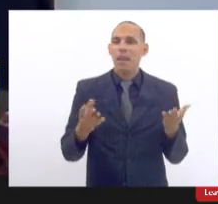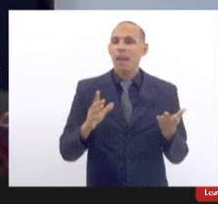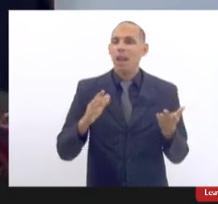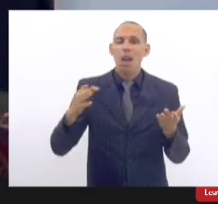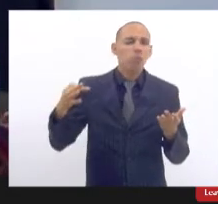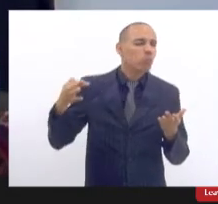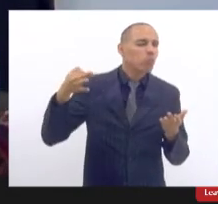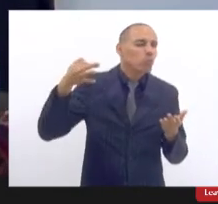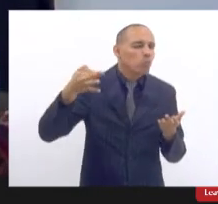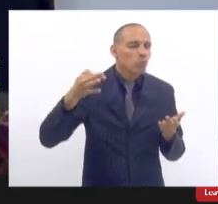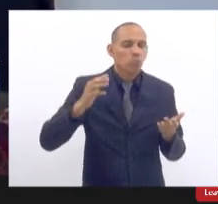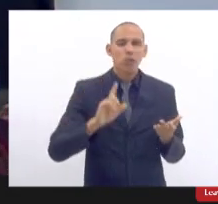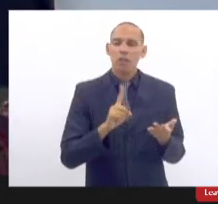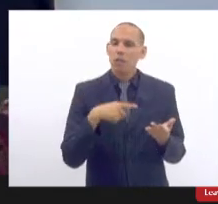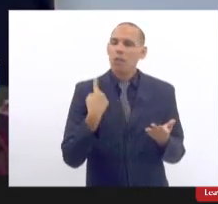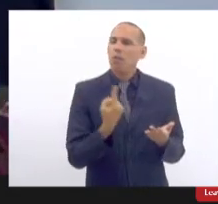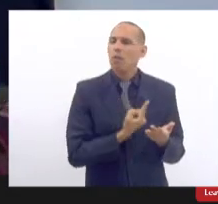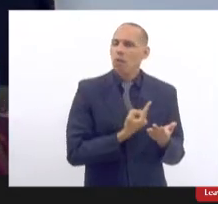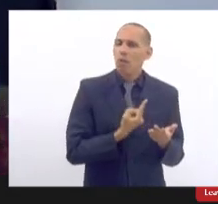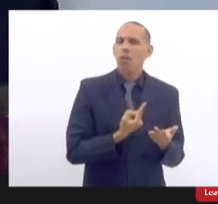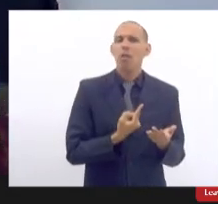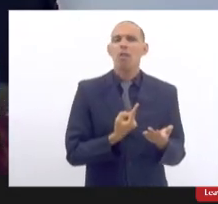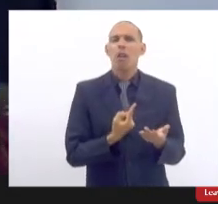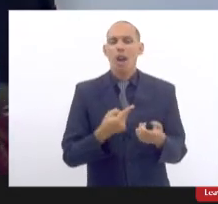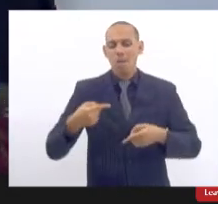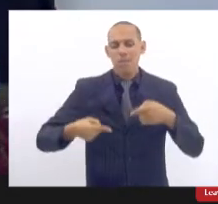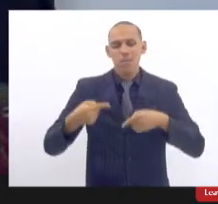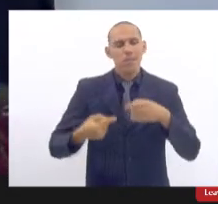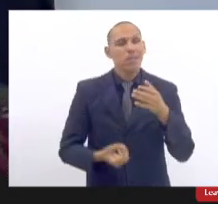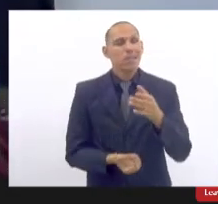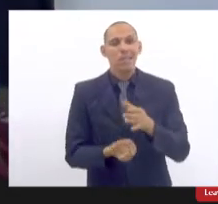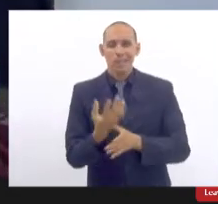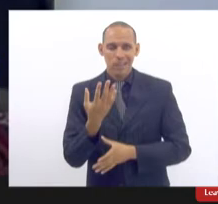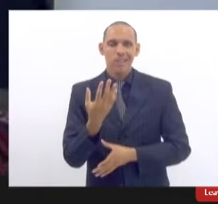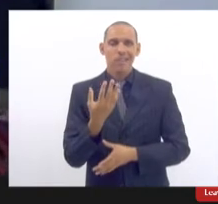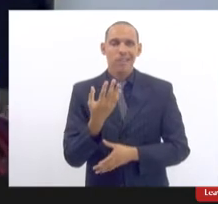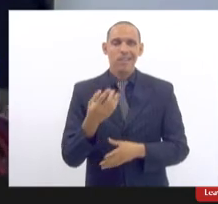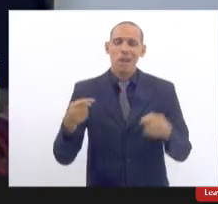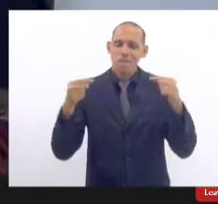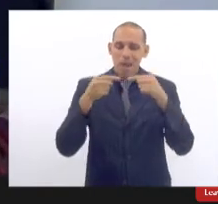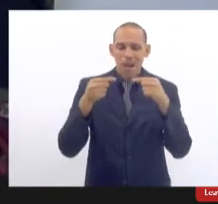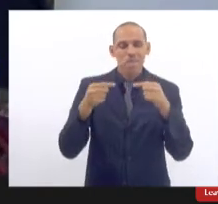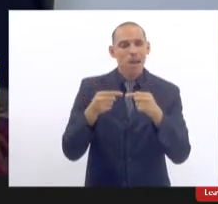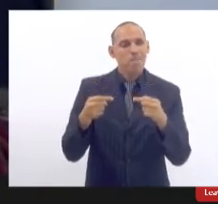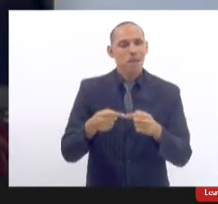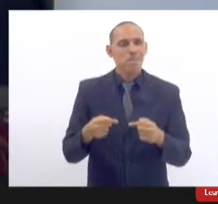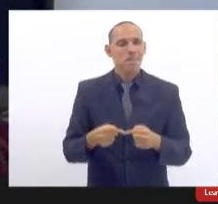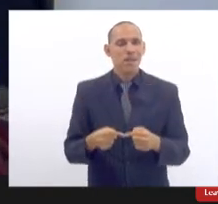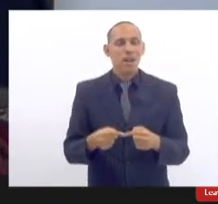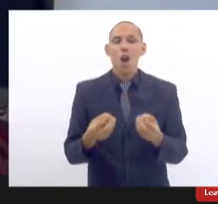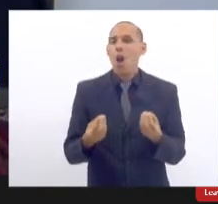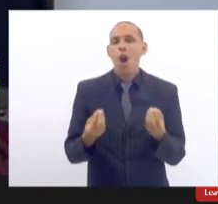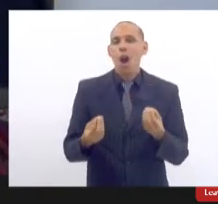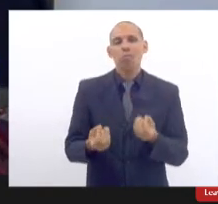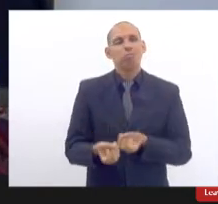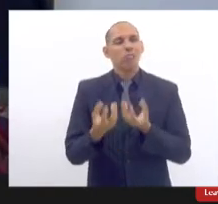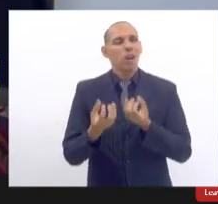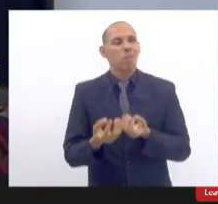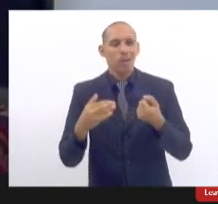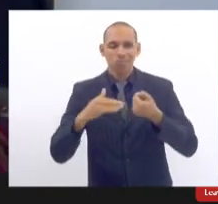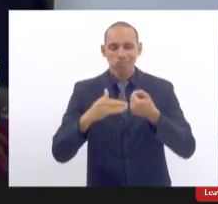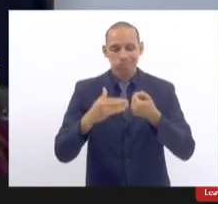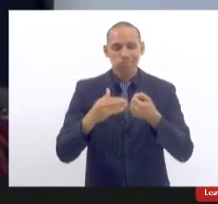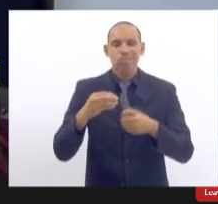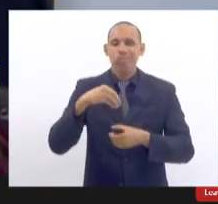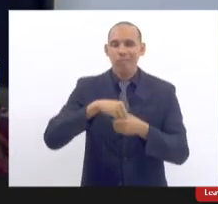futuro subsidiar políticas públicas específicas através desse banco de dados então